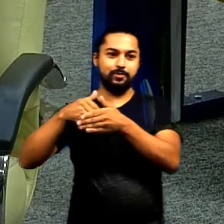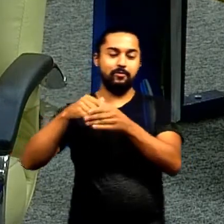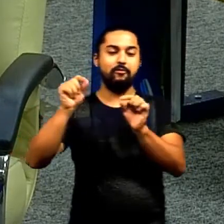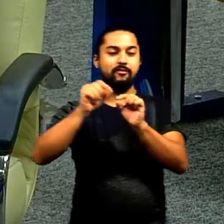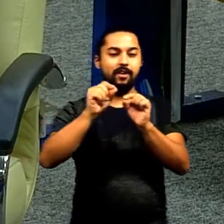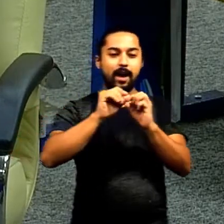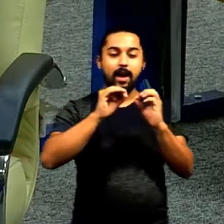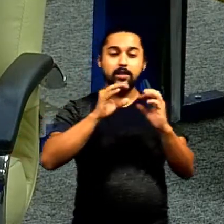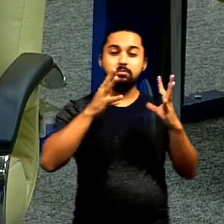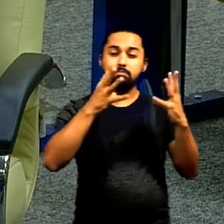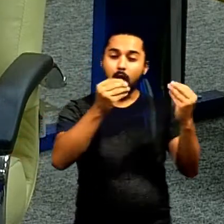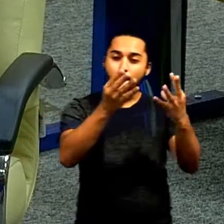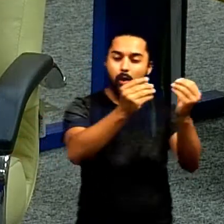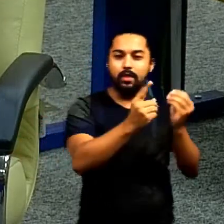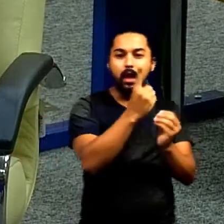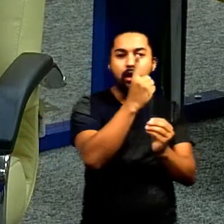fez